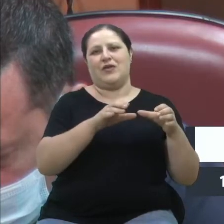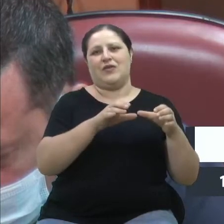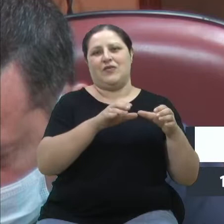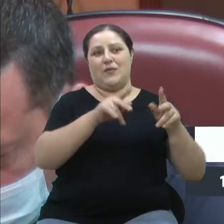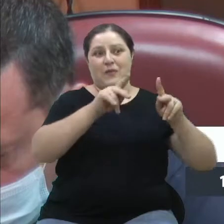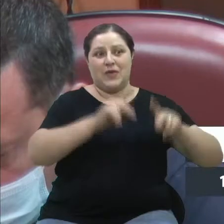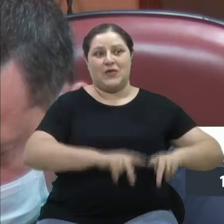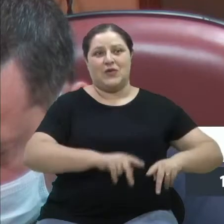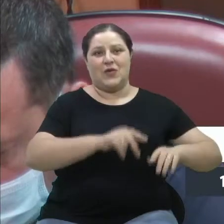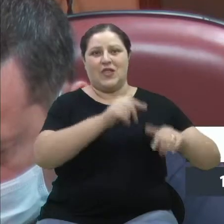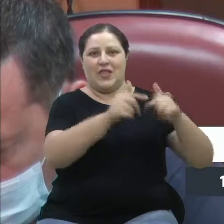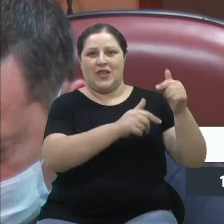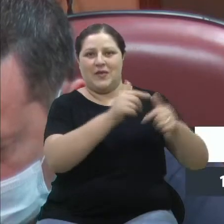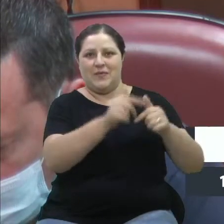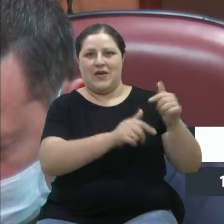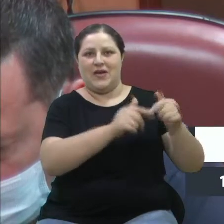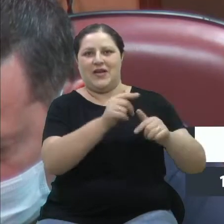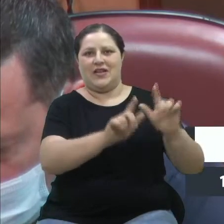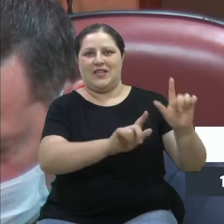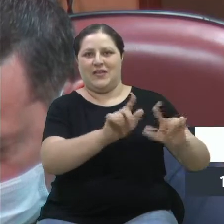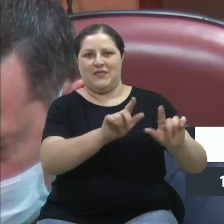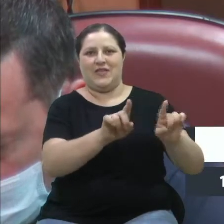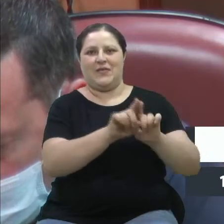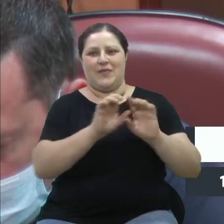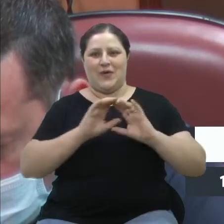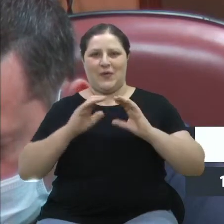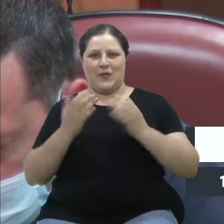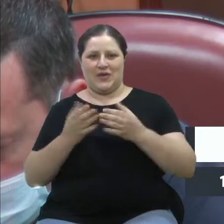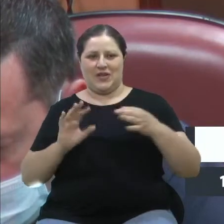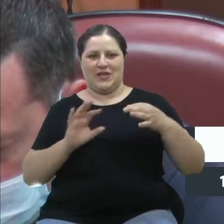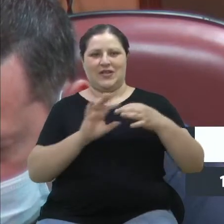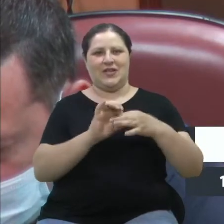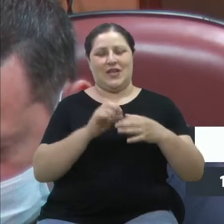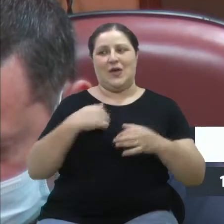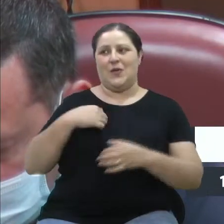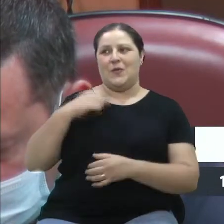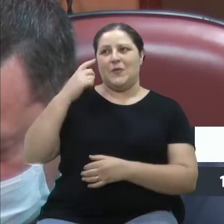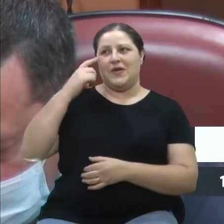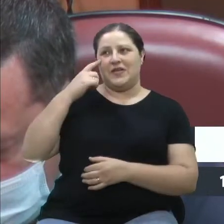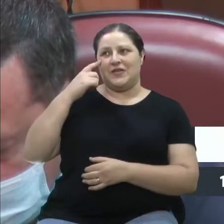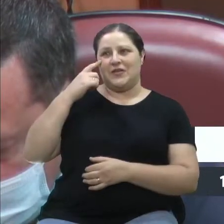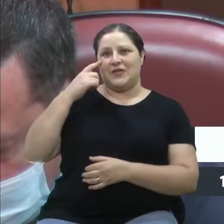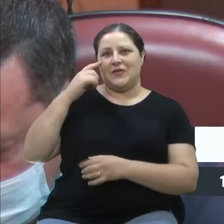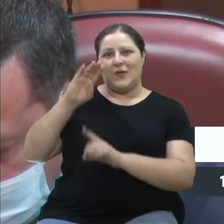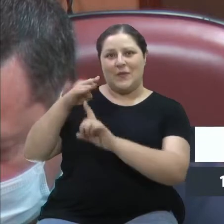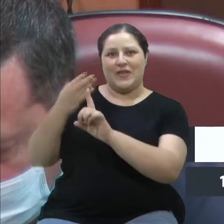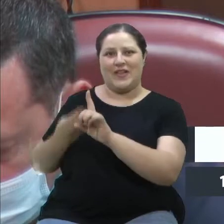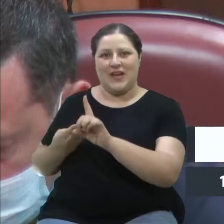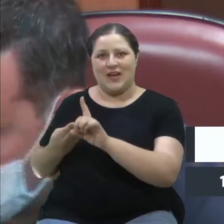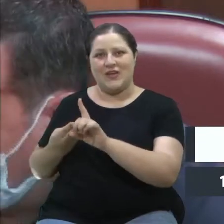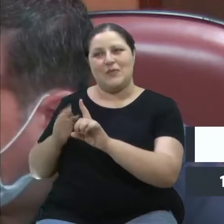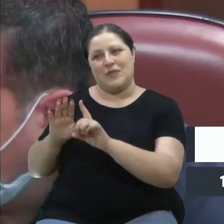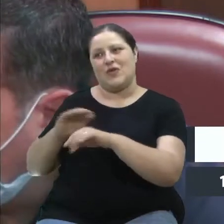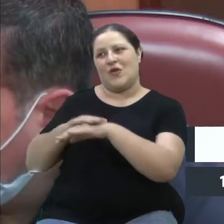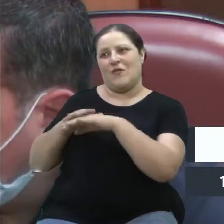comunidade. Nós tínhamos a intenção de fazer o voto, falei com a senhora, respeitando...